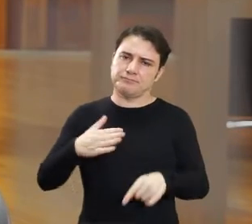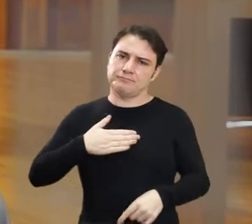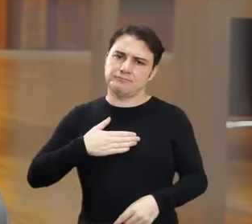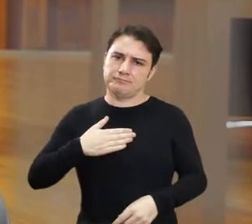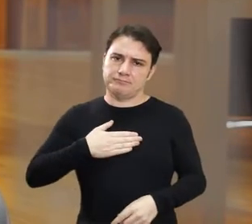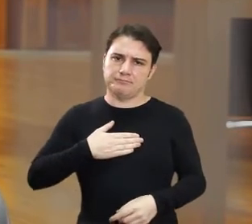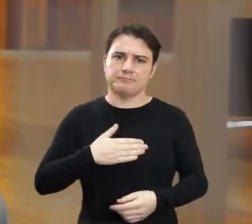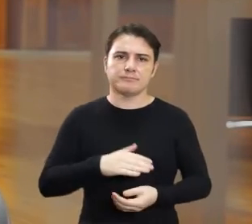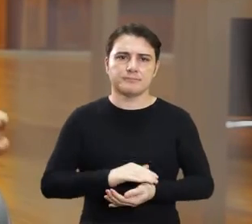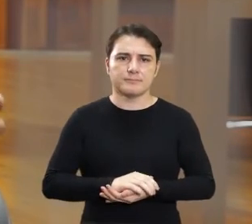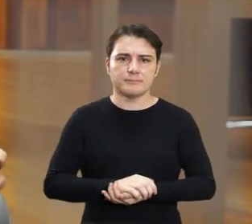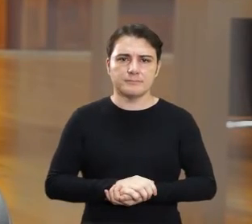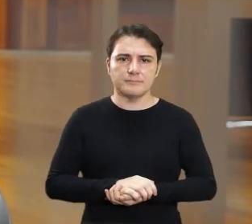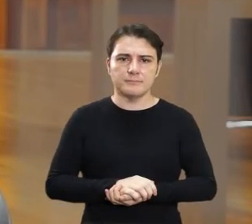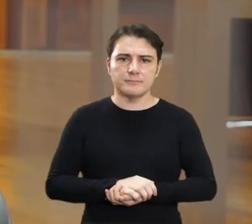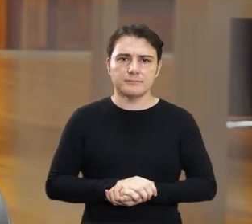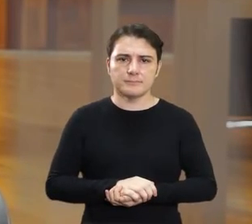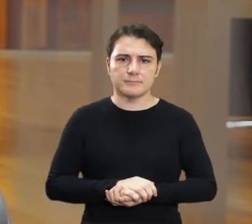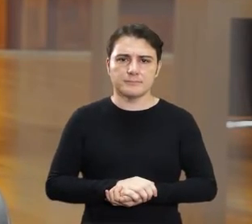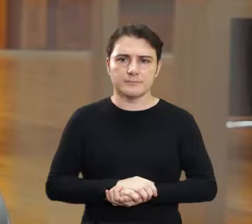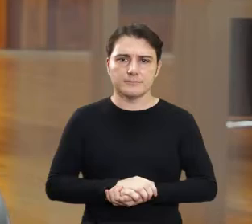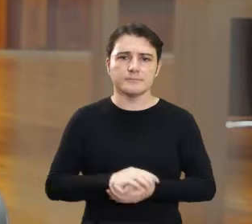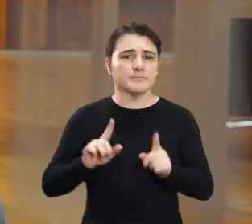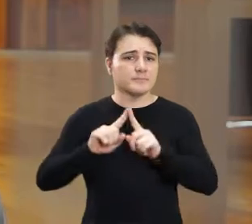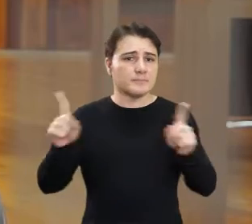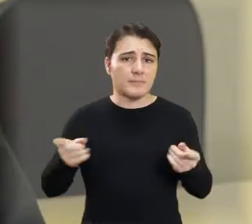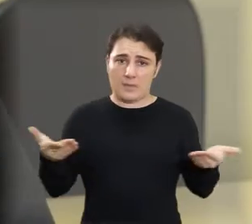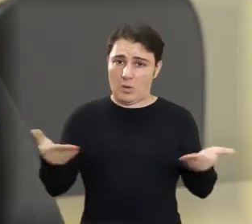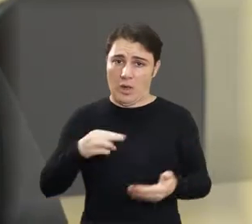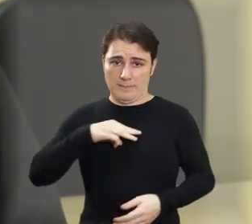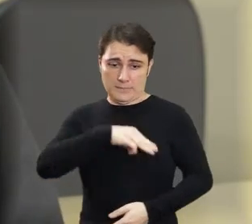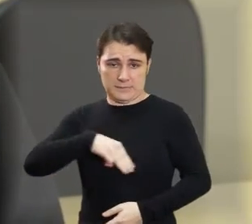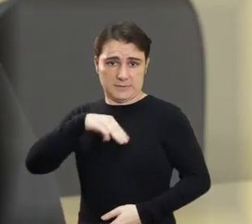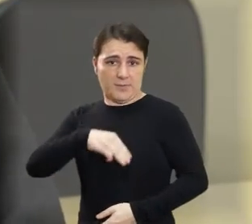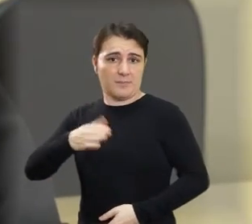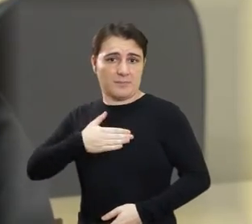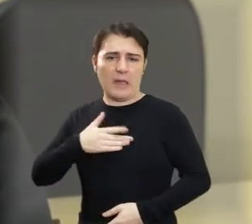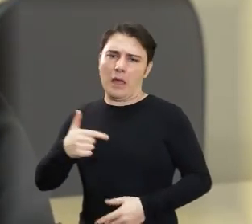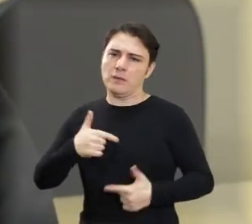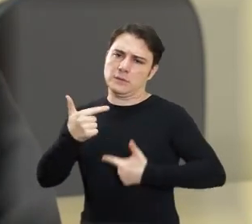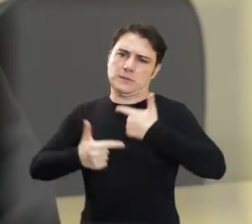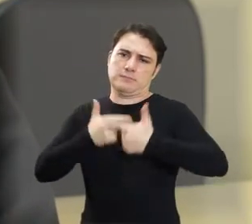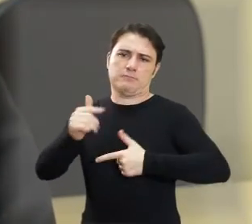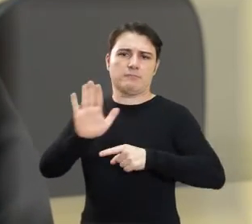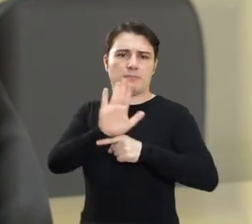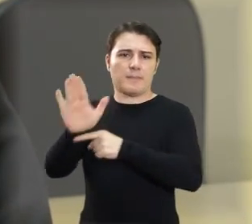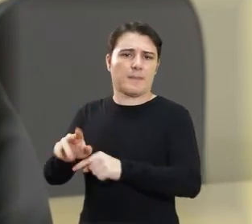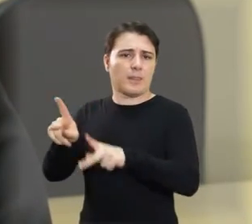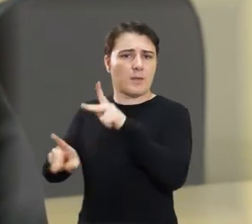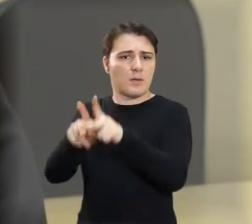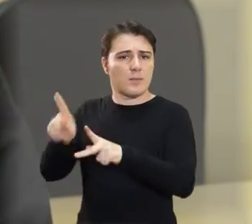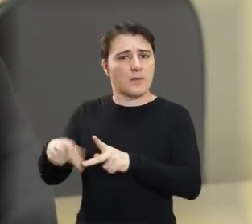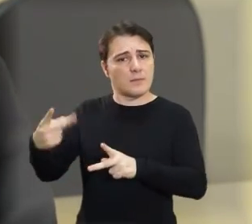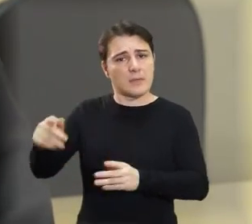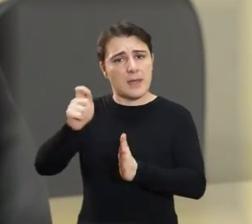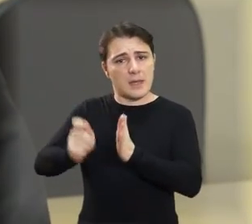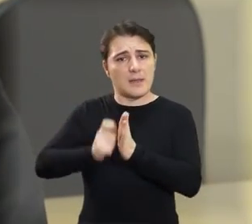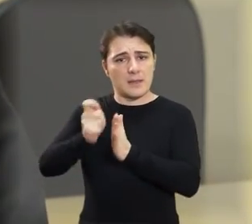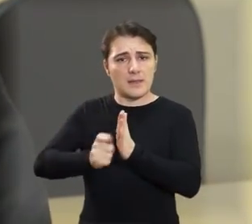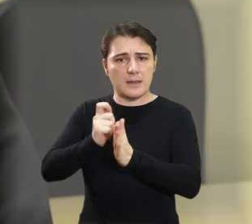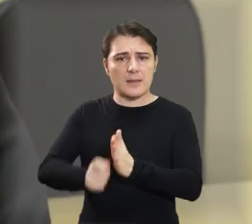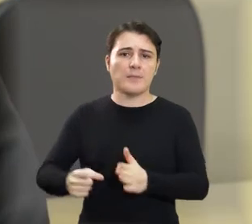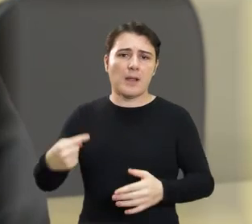delas, atendendo cada uma delas no nosso cabinete. Então, essa é a minha missão e eu vou levar em frente esse trabalho para ajudar